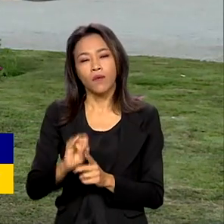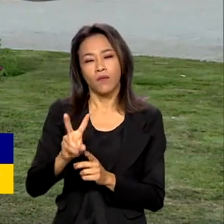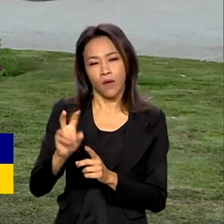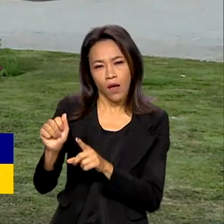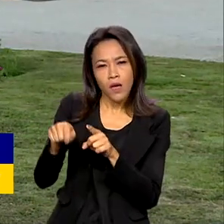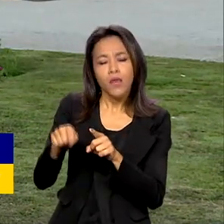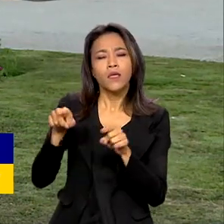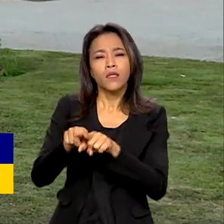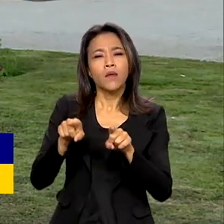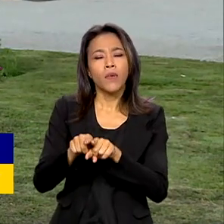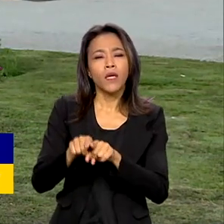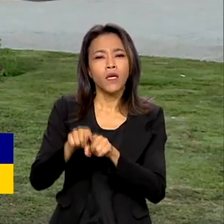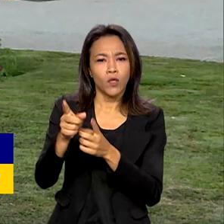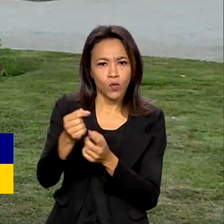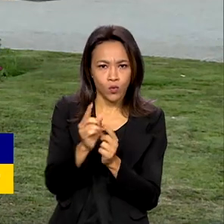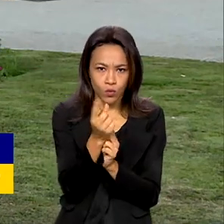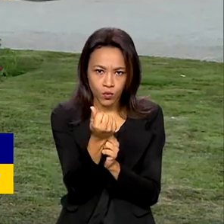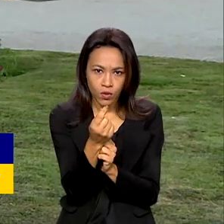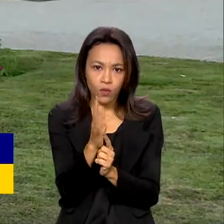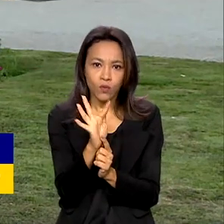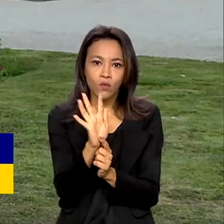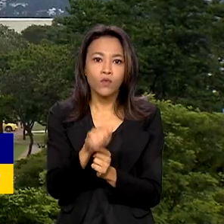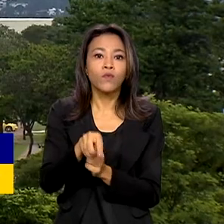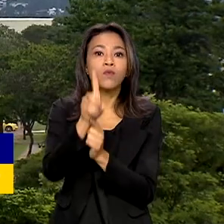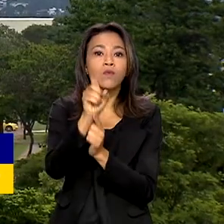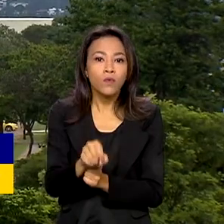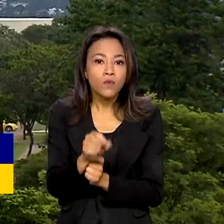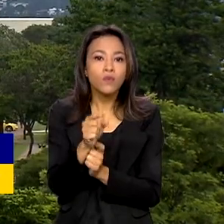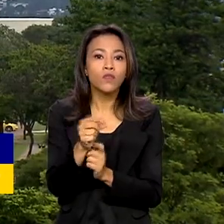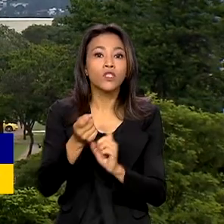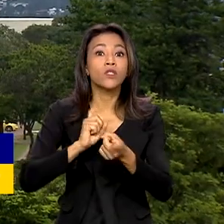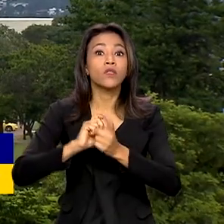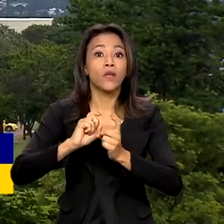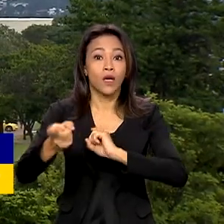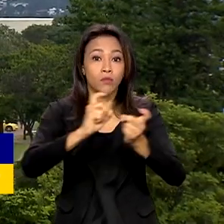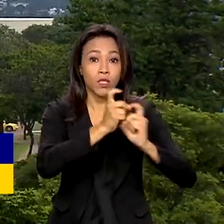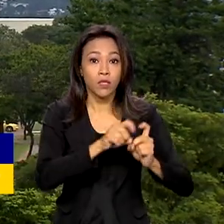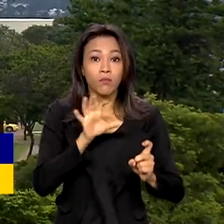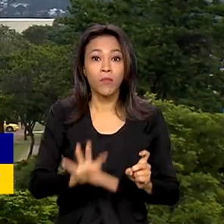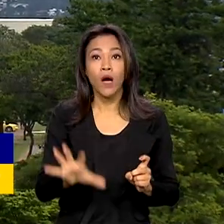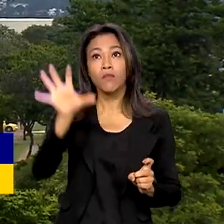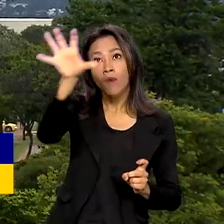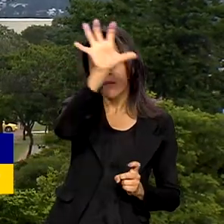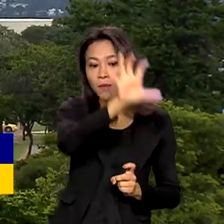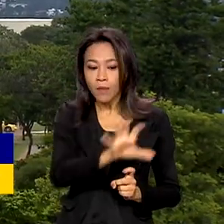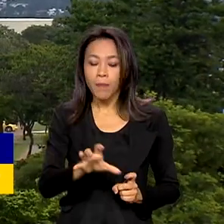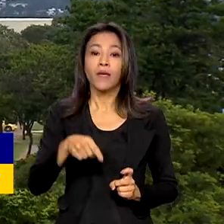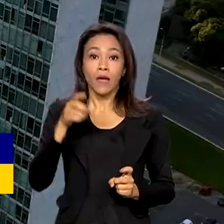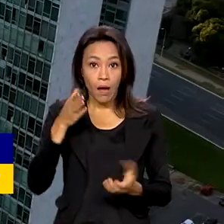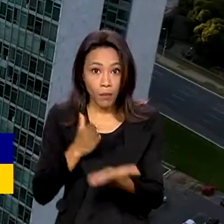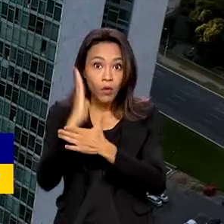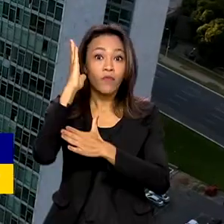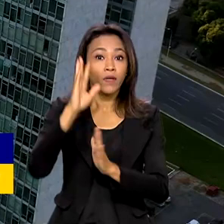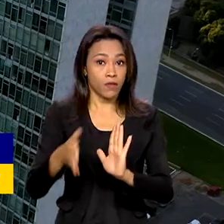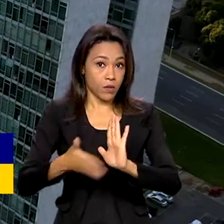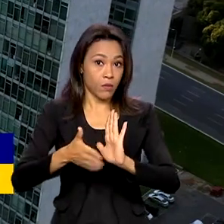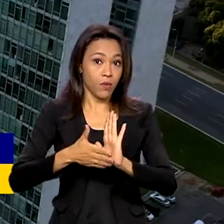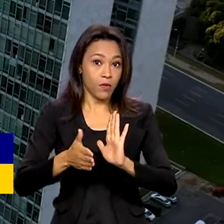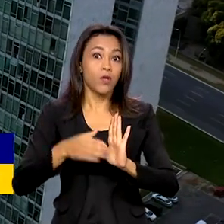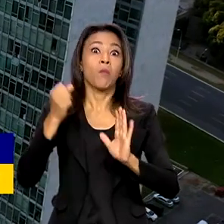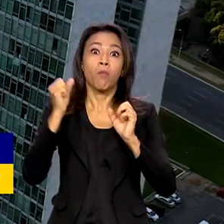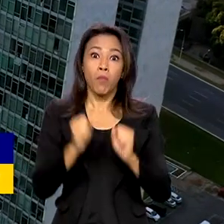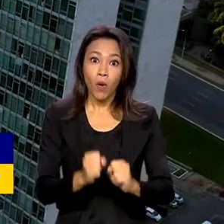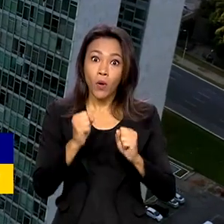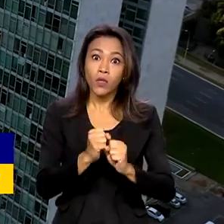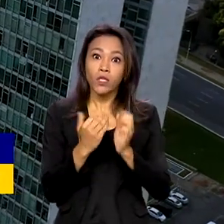recursos do Fundo de Desenvolvimento Regional. Segundo o governo, se aprovada, a reforma tributária pode aumentar o